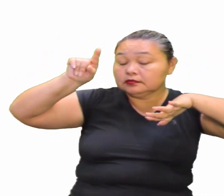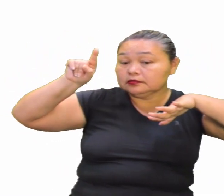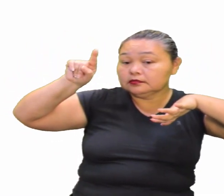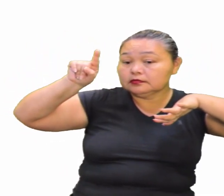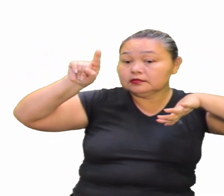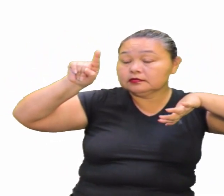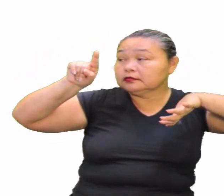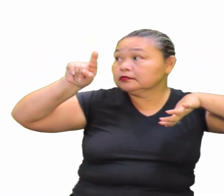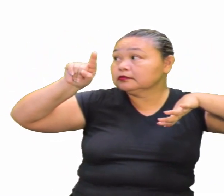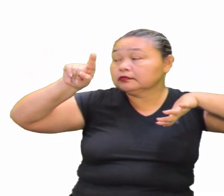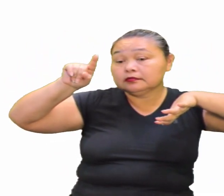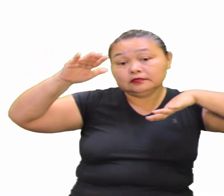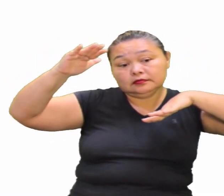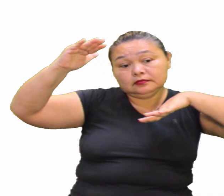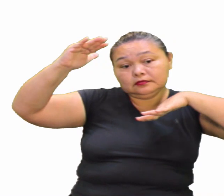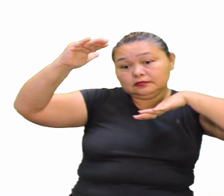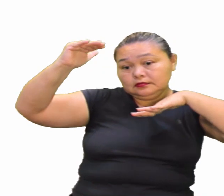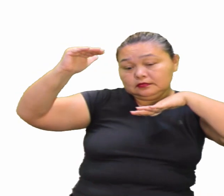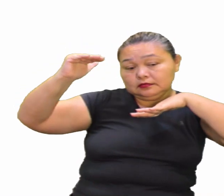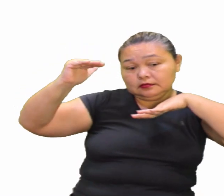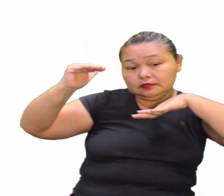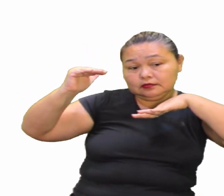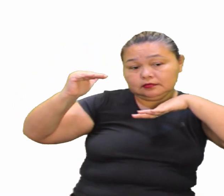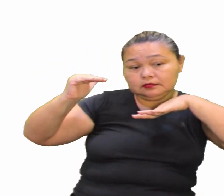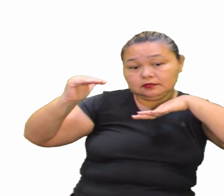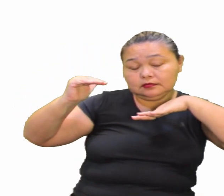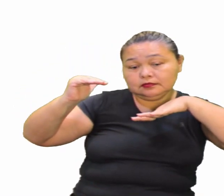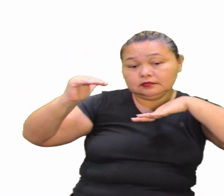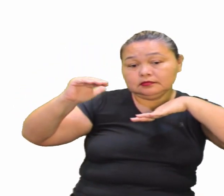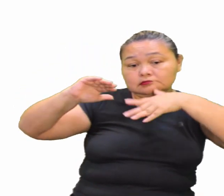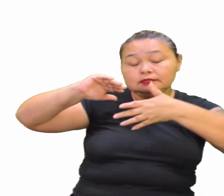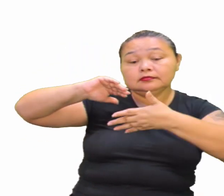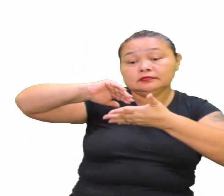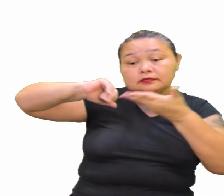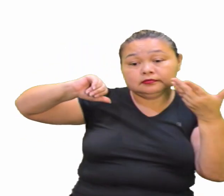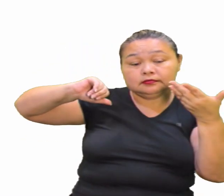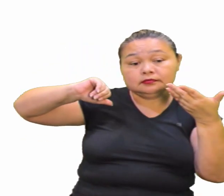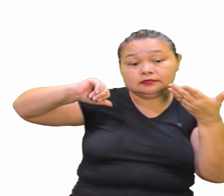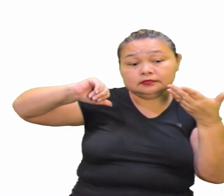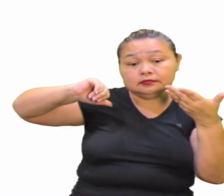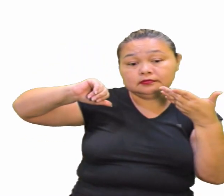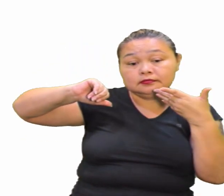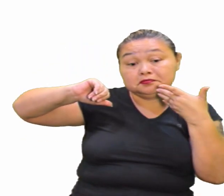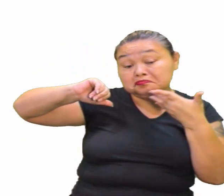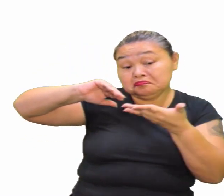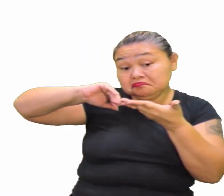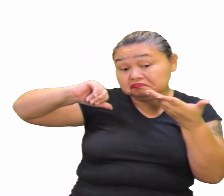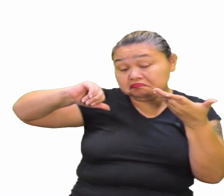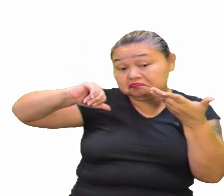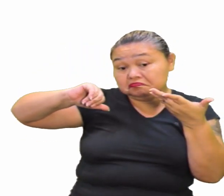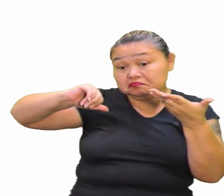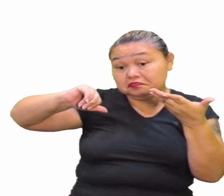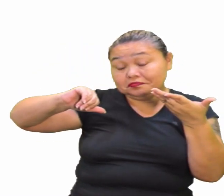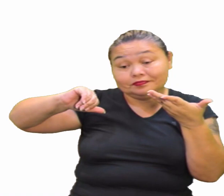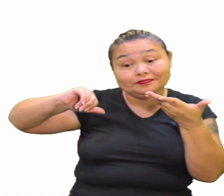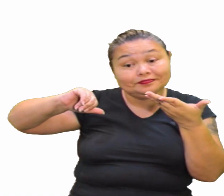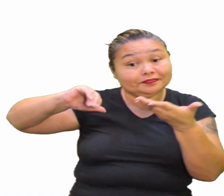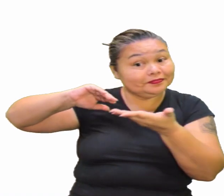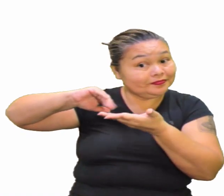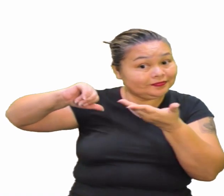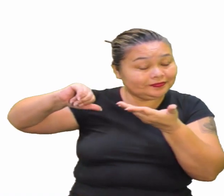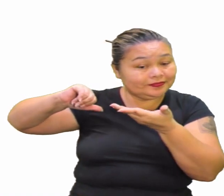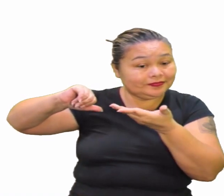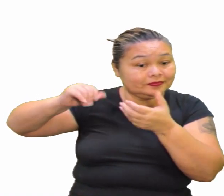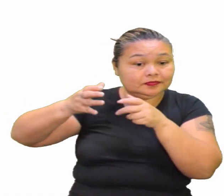cima Para baixo De cara Você já pode tirar Essa daqui Não pode marcar Tá bom